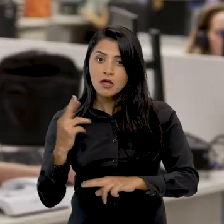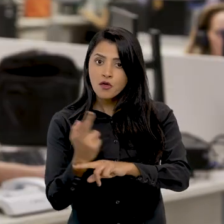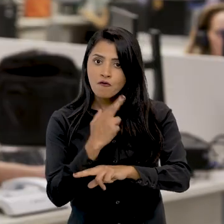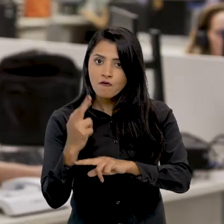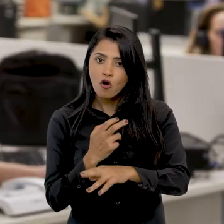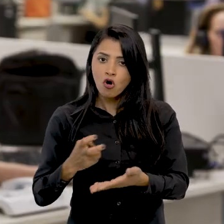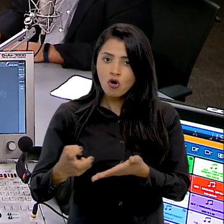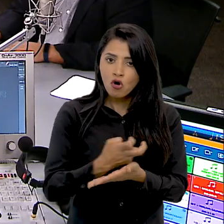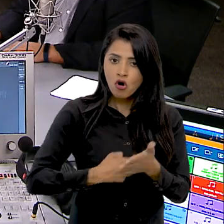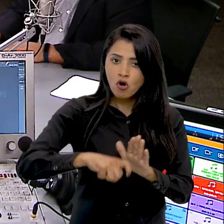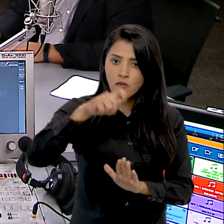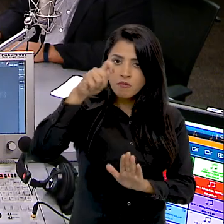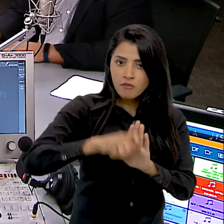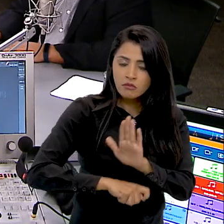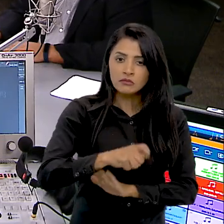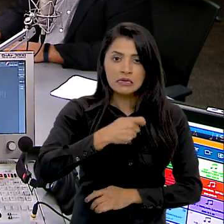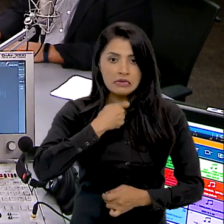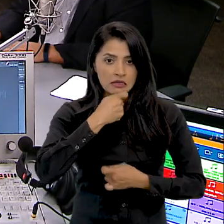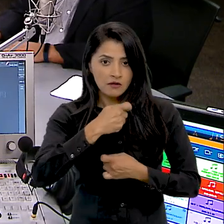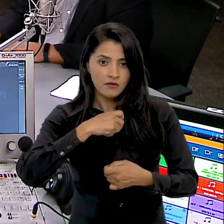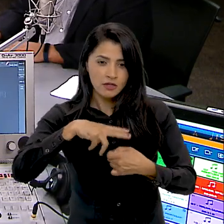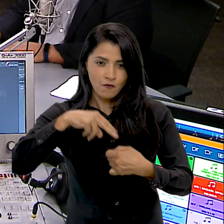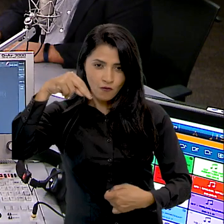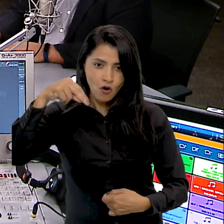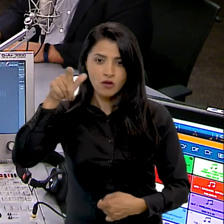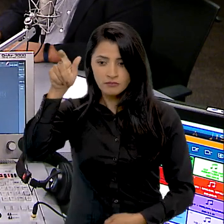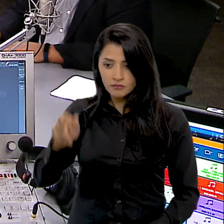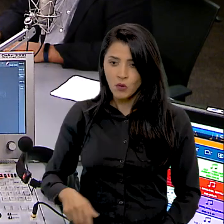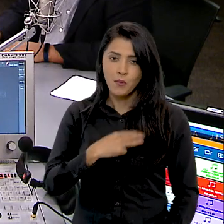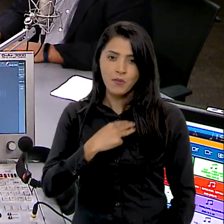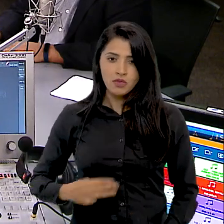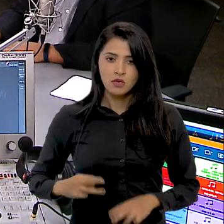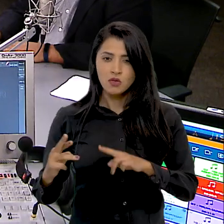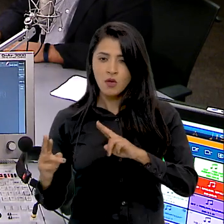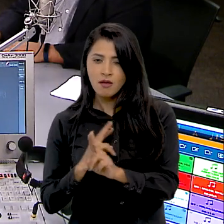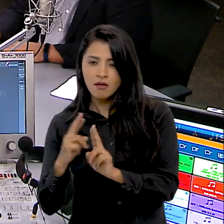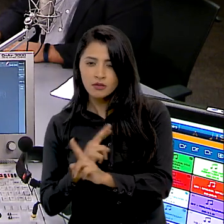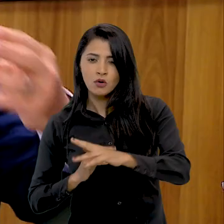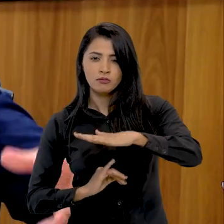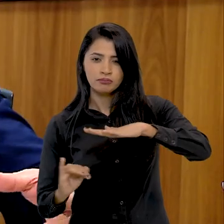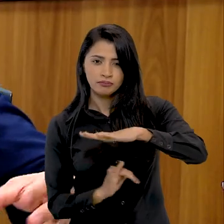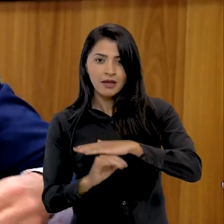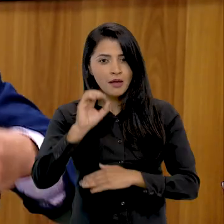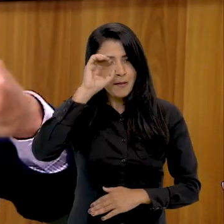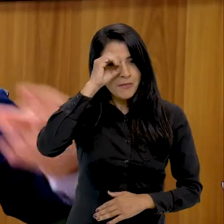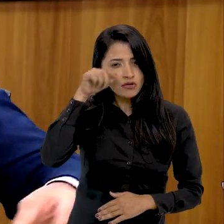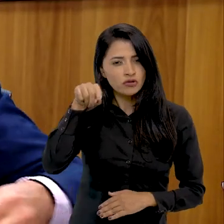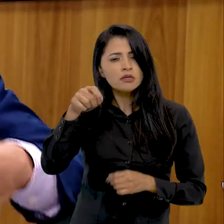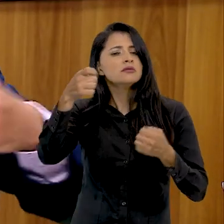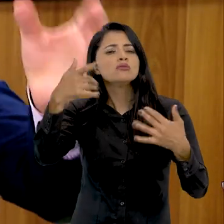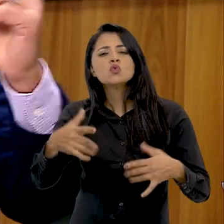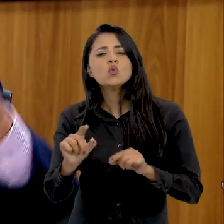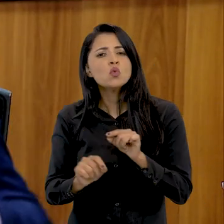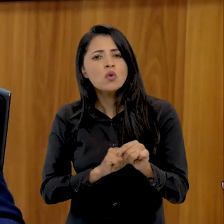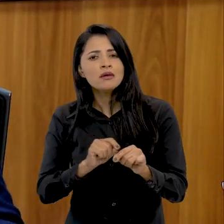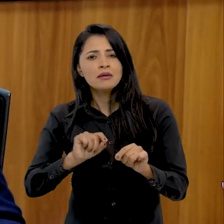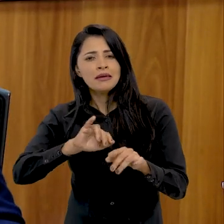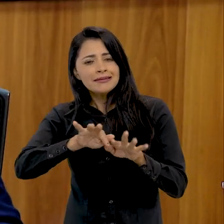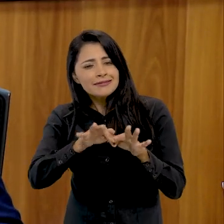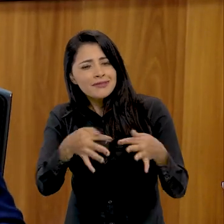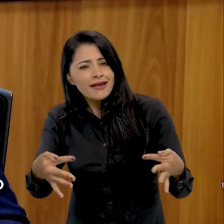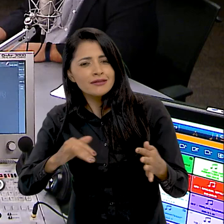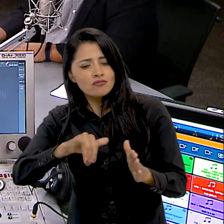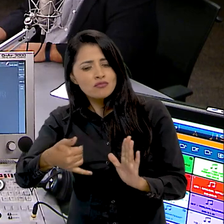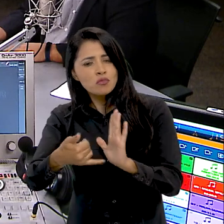Reforma Tributária. Em entrevista à Voz do Brasil, o ministro de Relações Institucionais, Alexandre Padilha, falou que a simplificação de